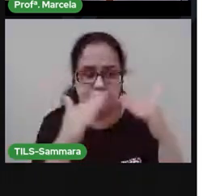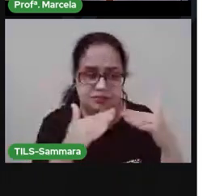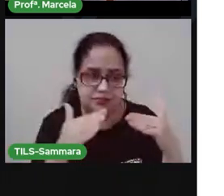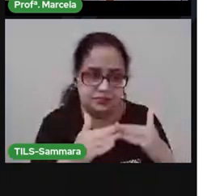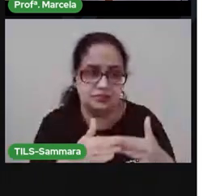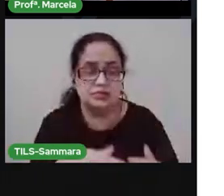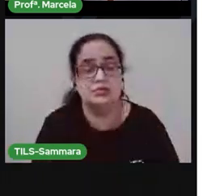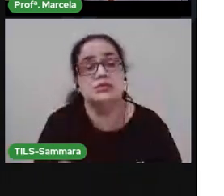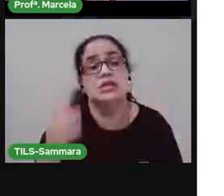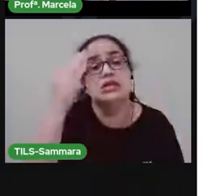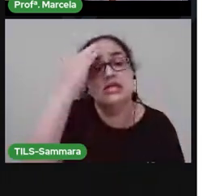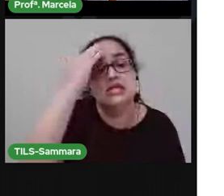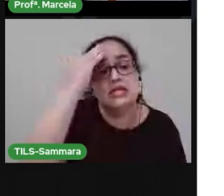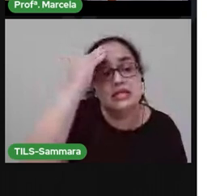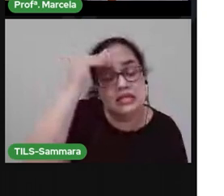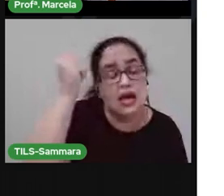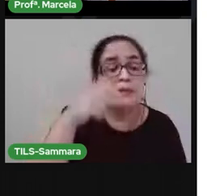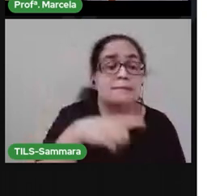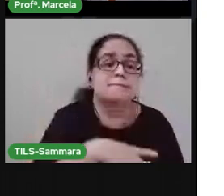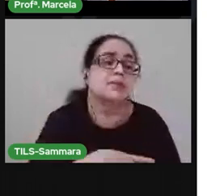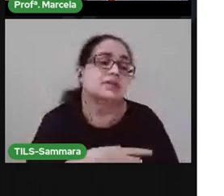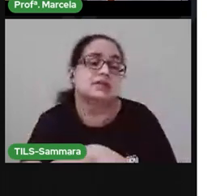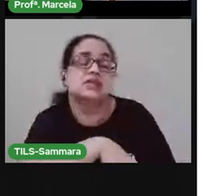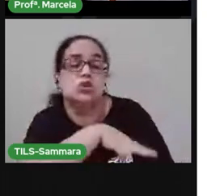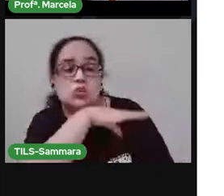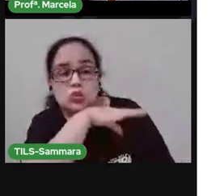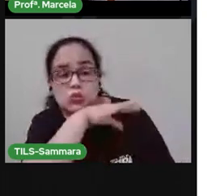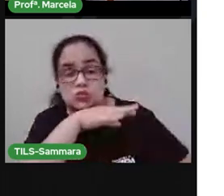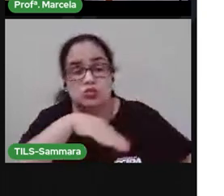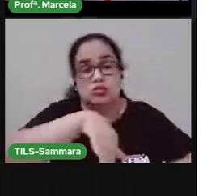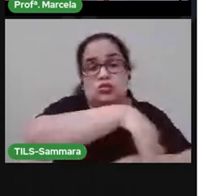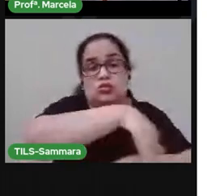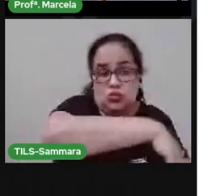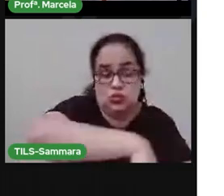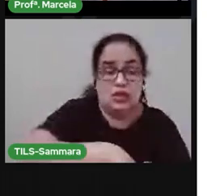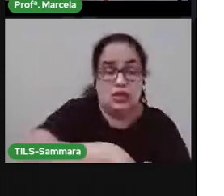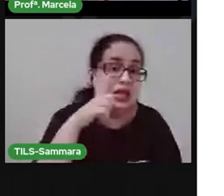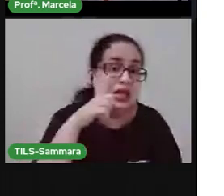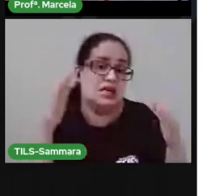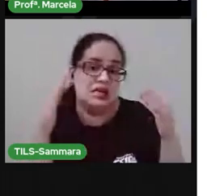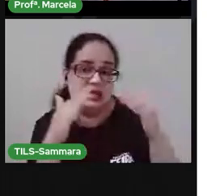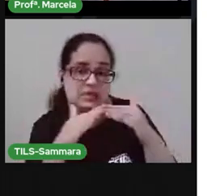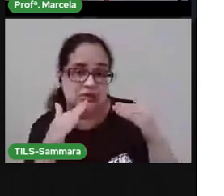Vocês sabiam que também tem animais que moram na rua porque não têm onde morar?